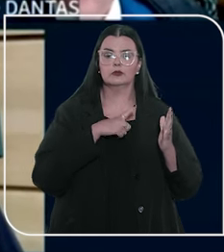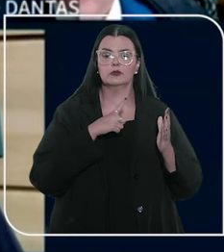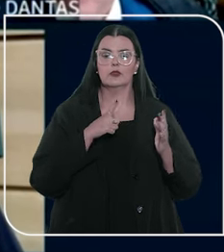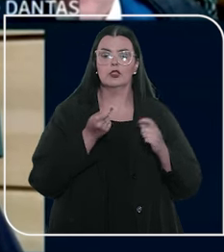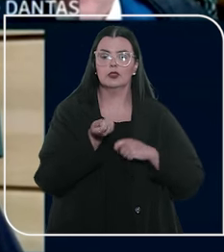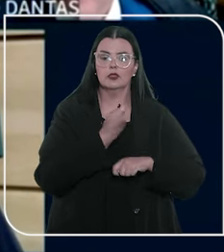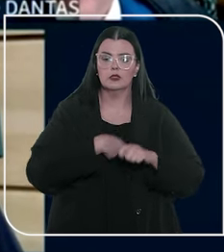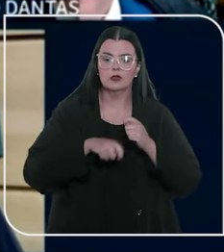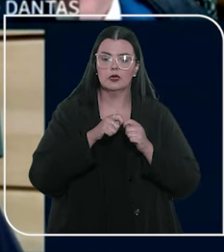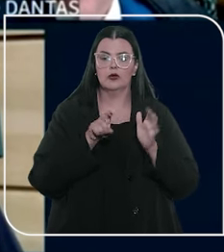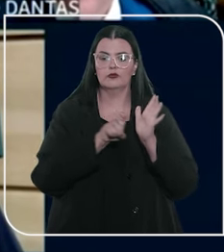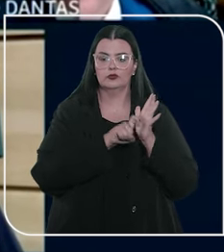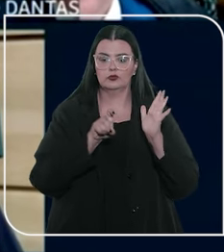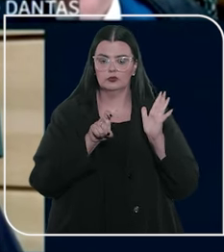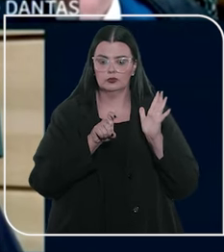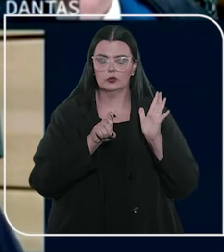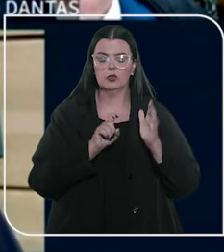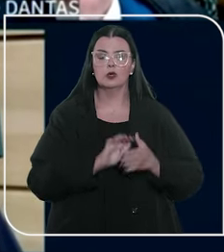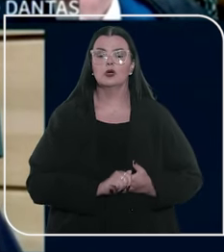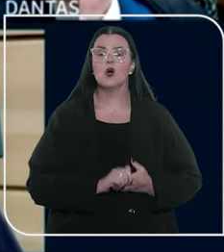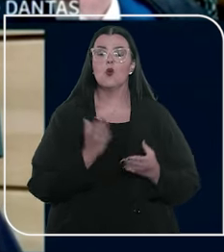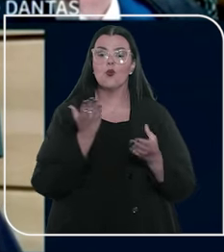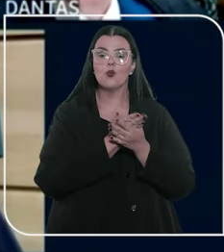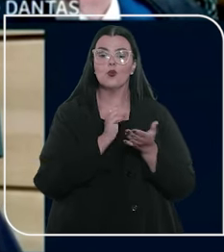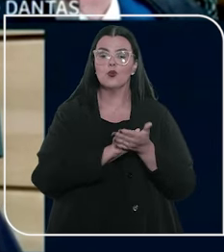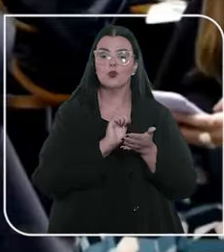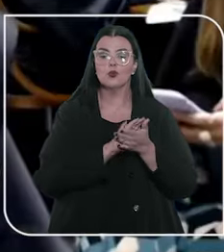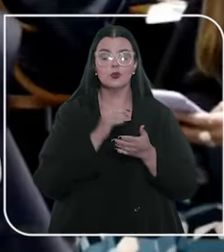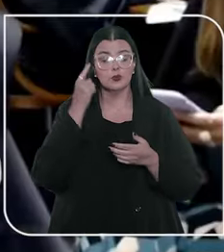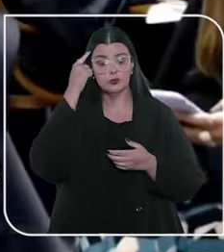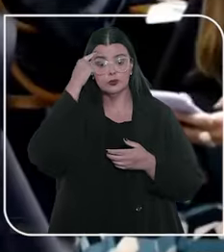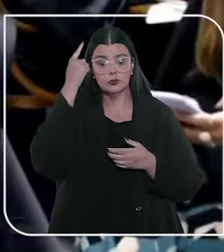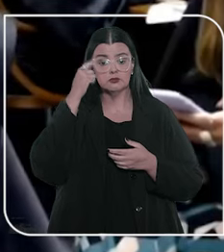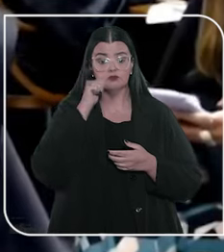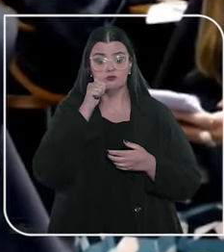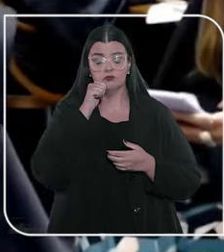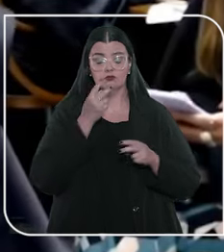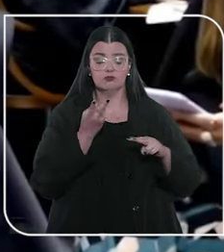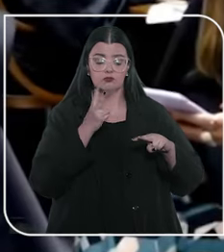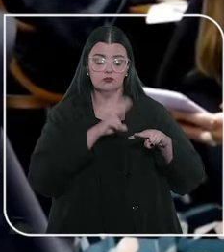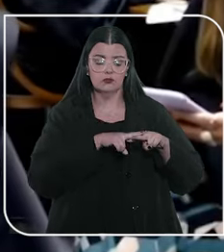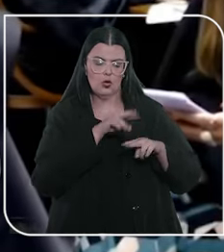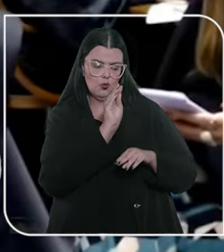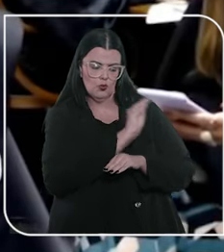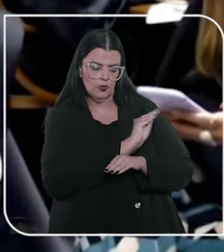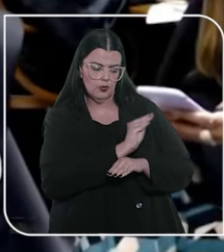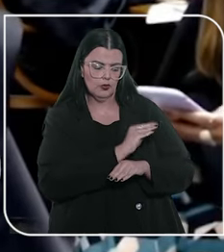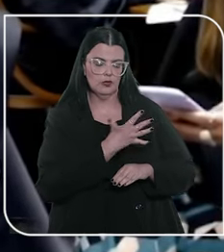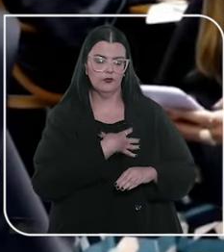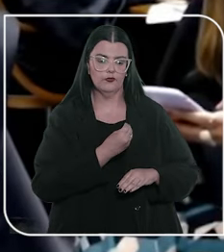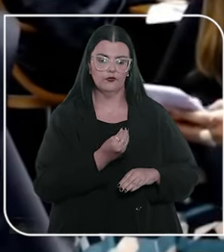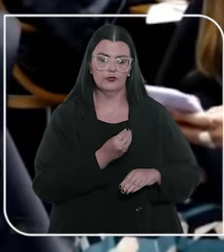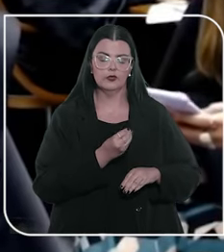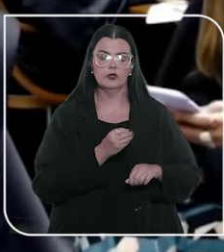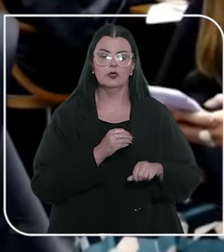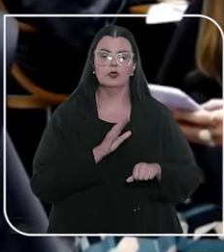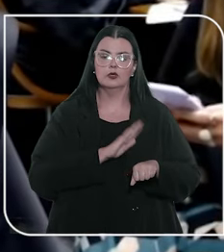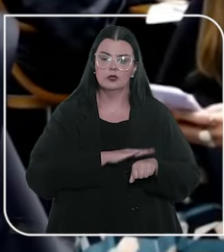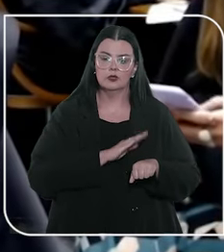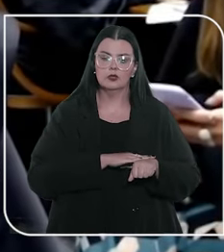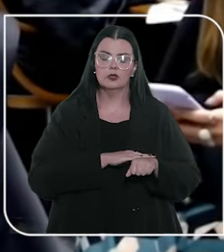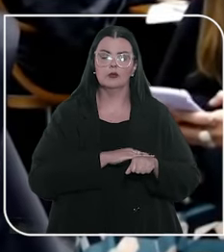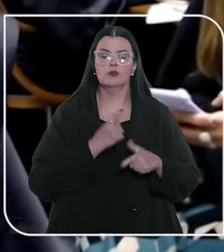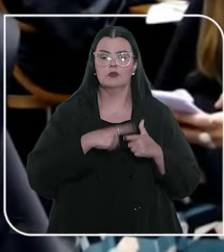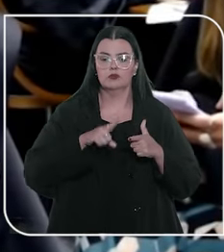a acusação de tráfico de drogas. De acordo com o processo, a intenção da presa é cuidar das filhas pequenas durante o